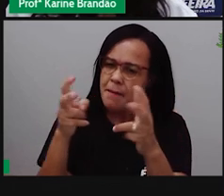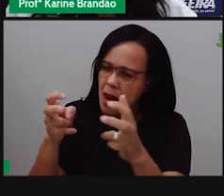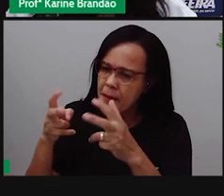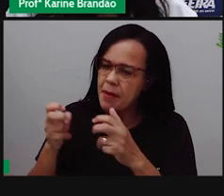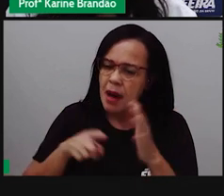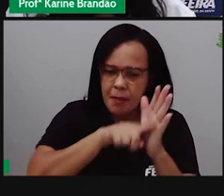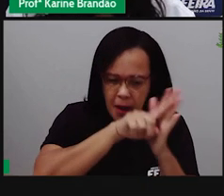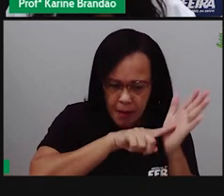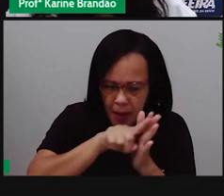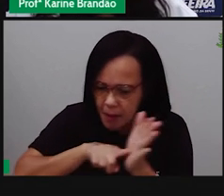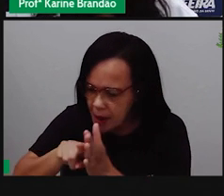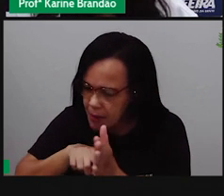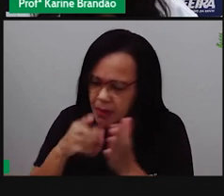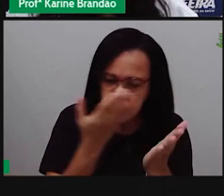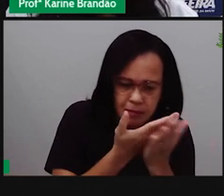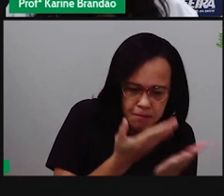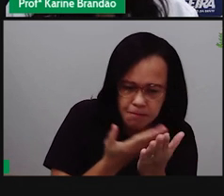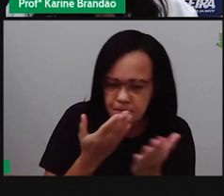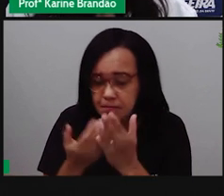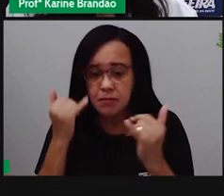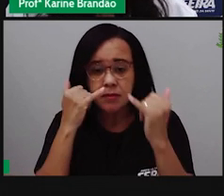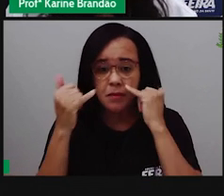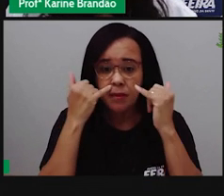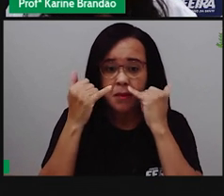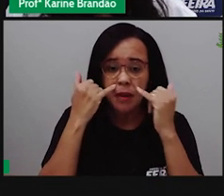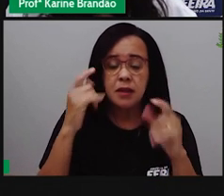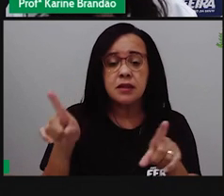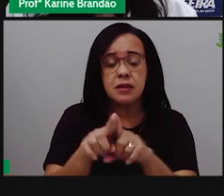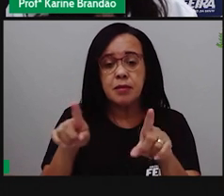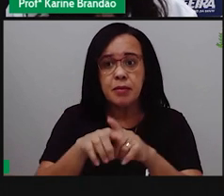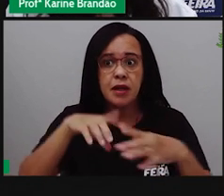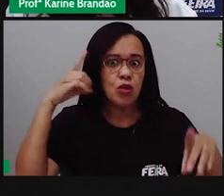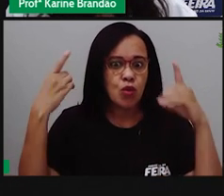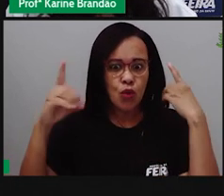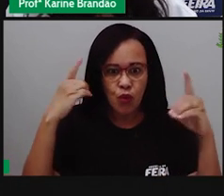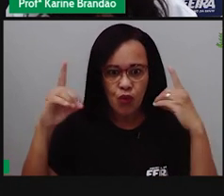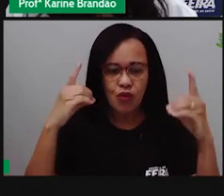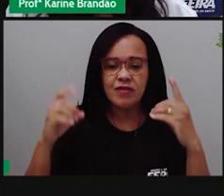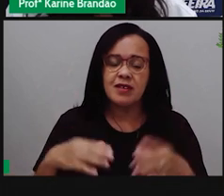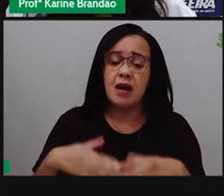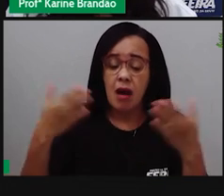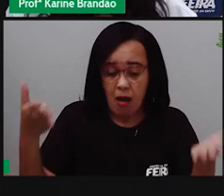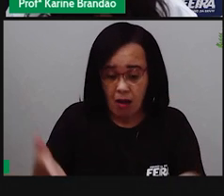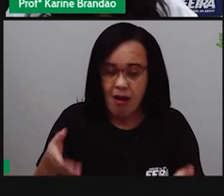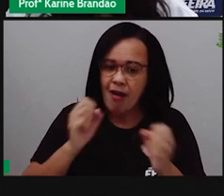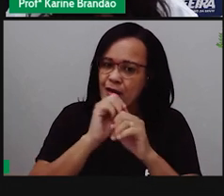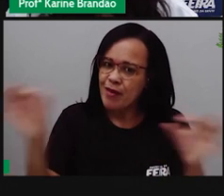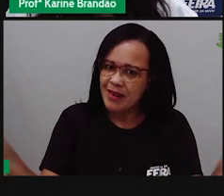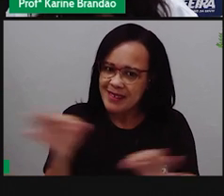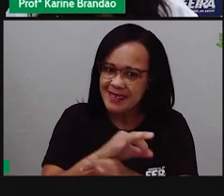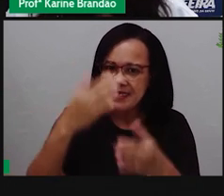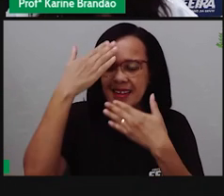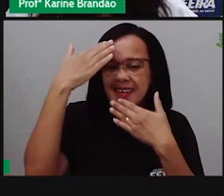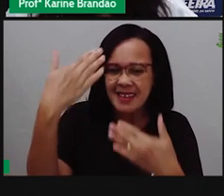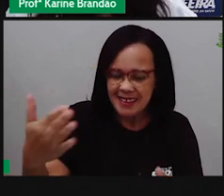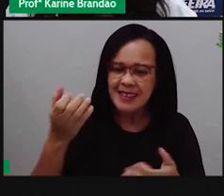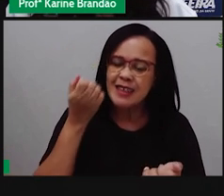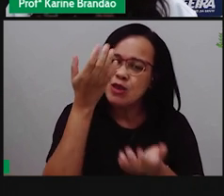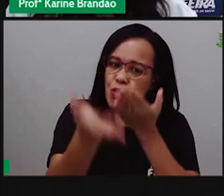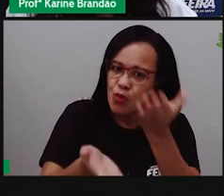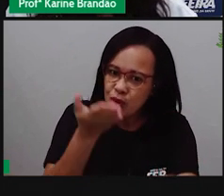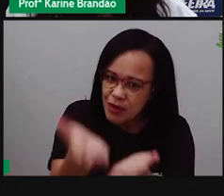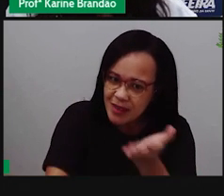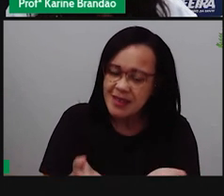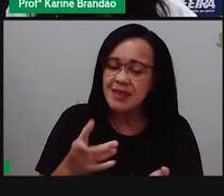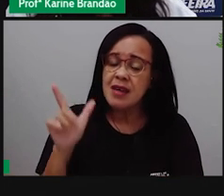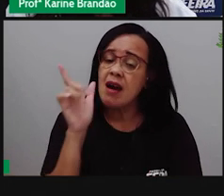informações, de tirar dúvidas. Eu fico por aqui, agradeço, peço que se cuidem, bebam água,